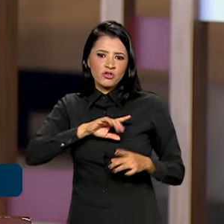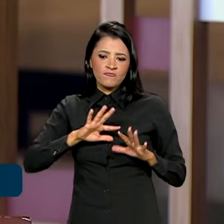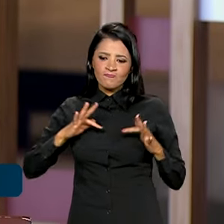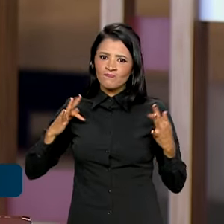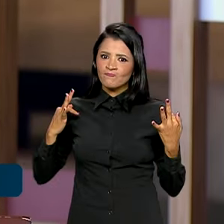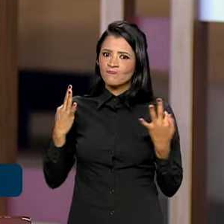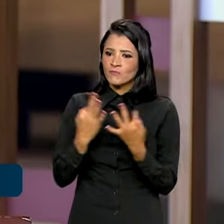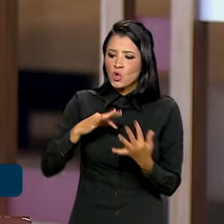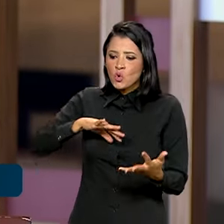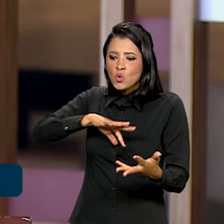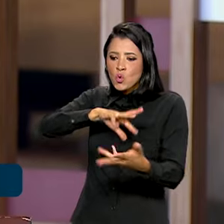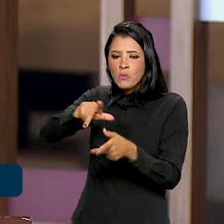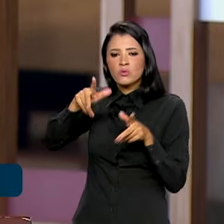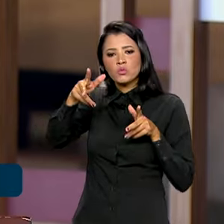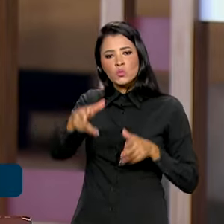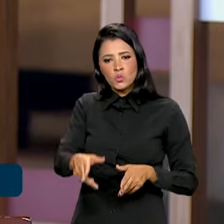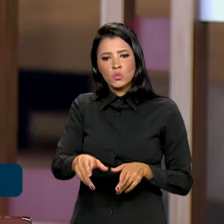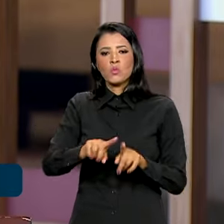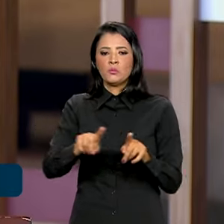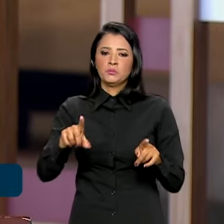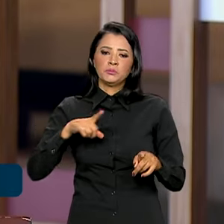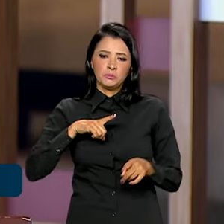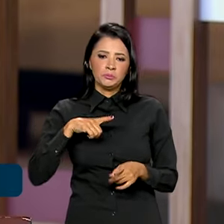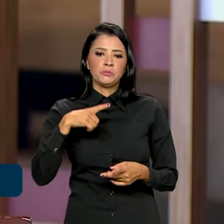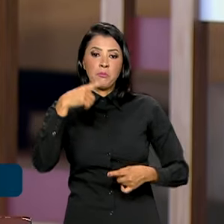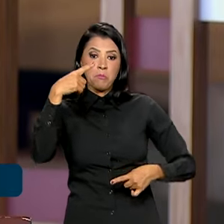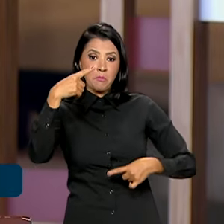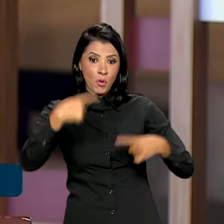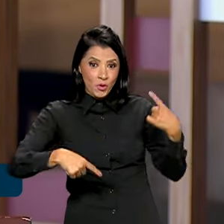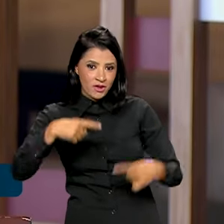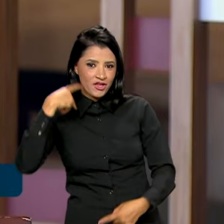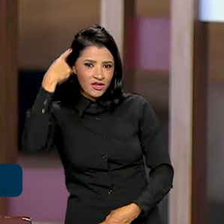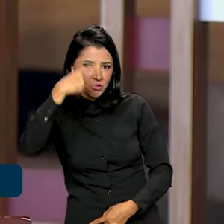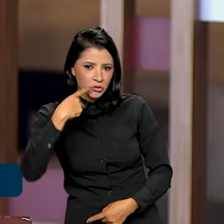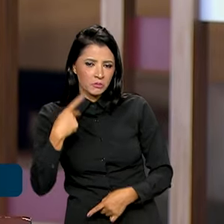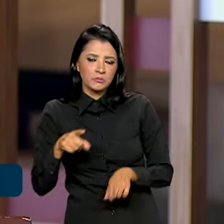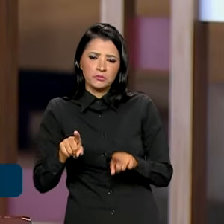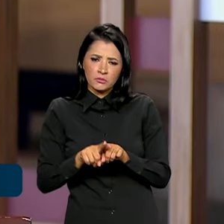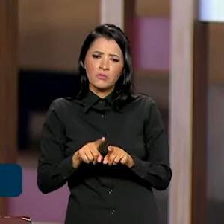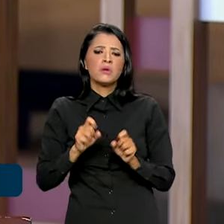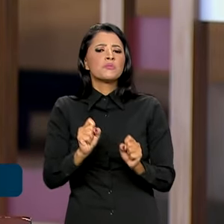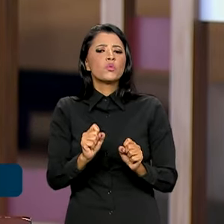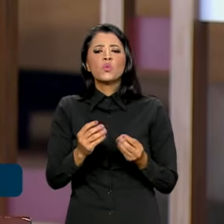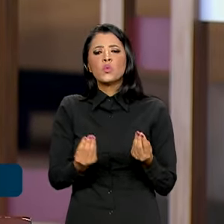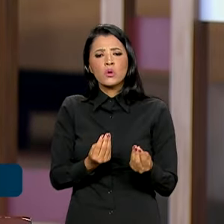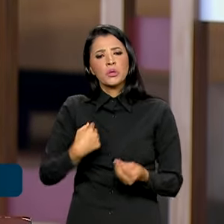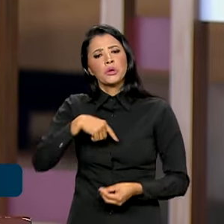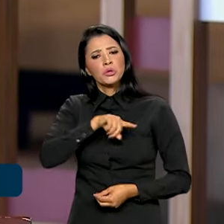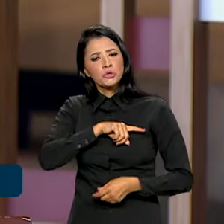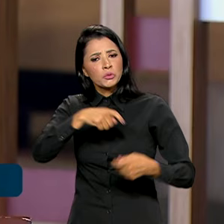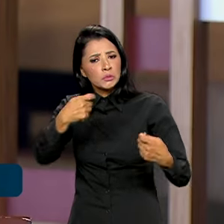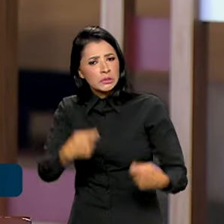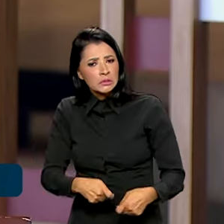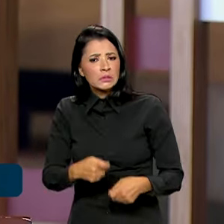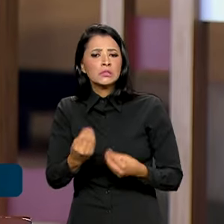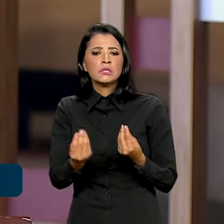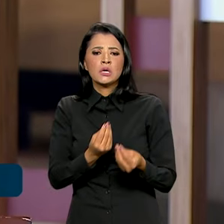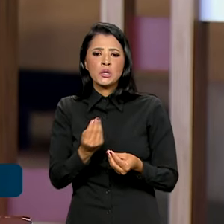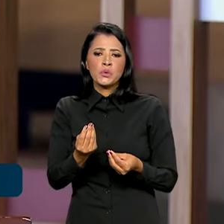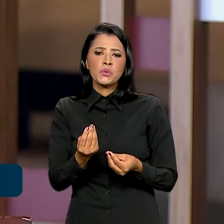tensões geopolíticas, mas também que nós temos que recuperar